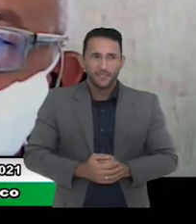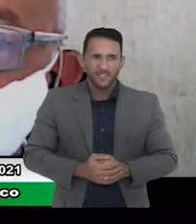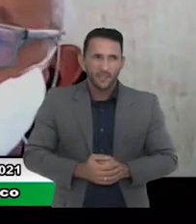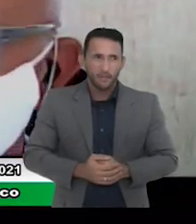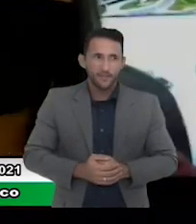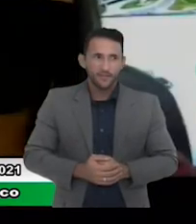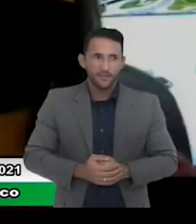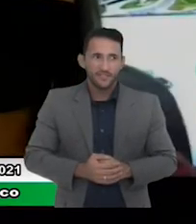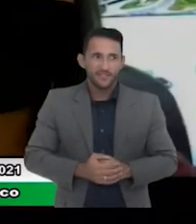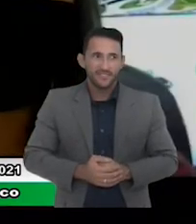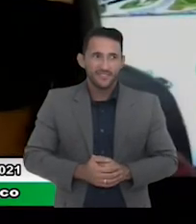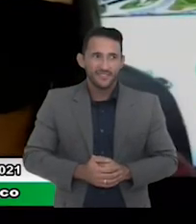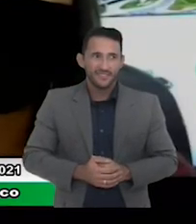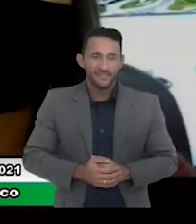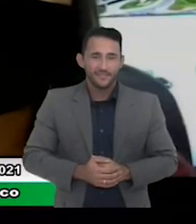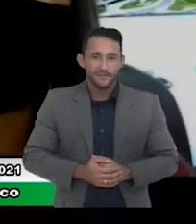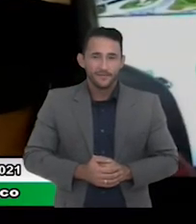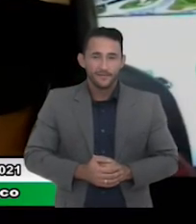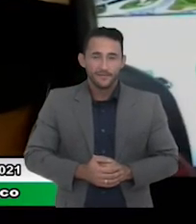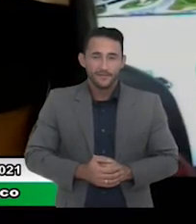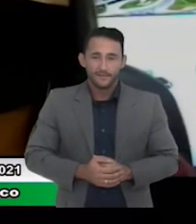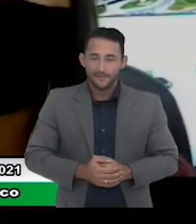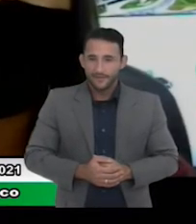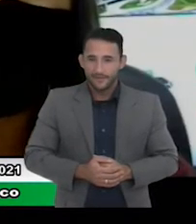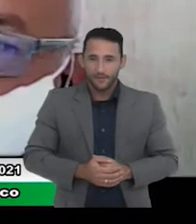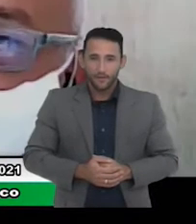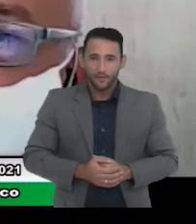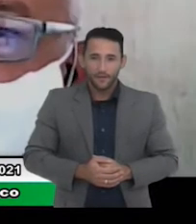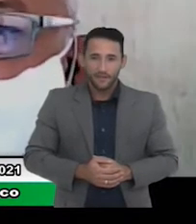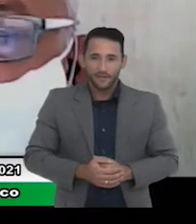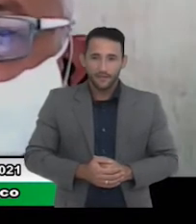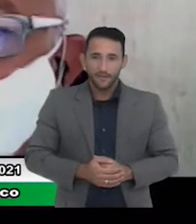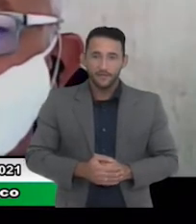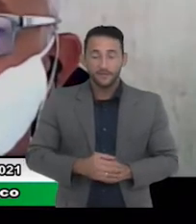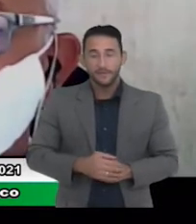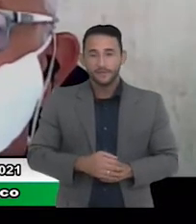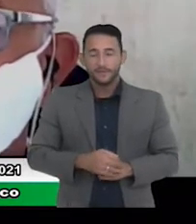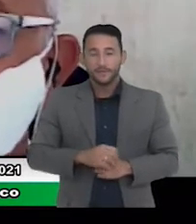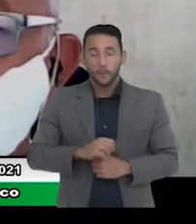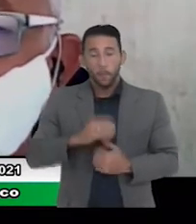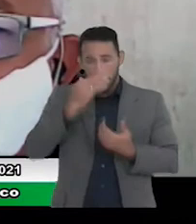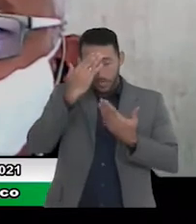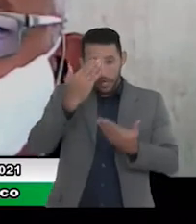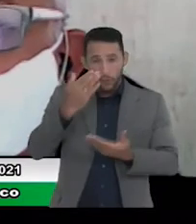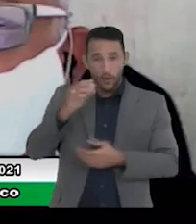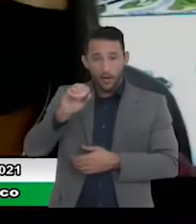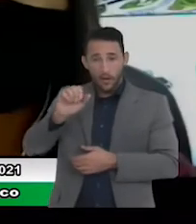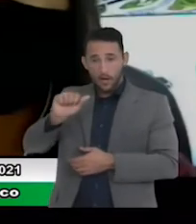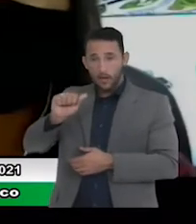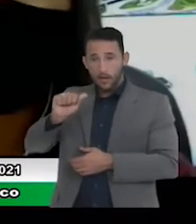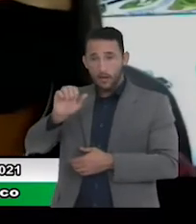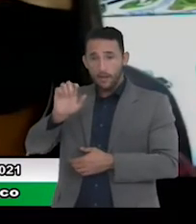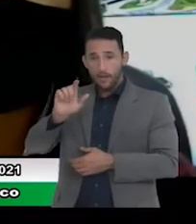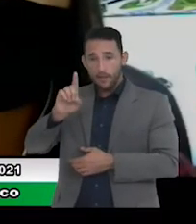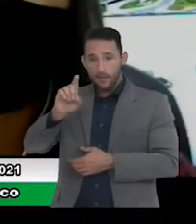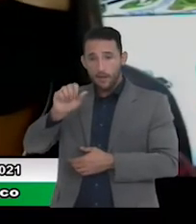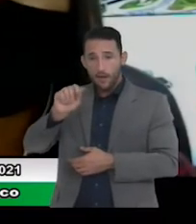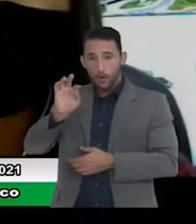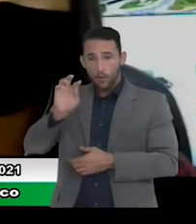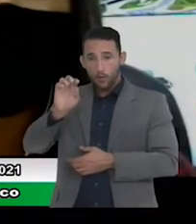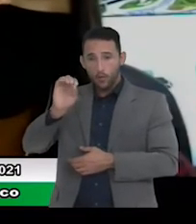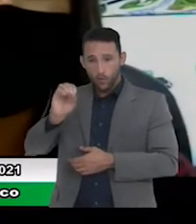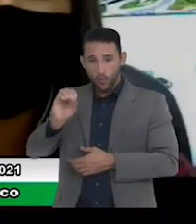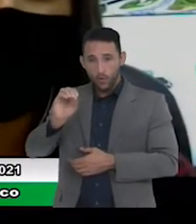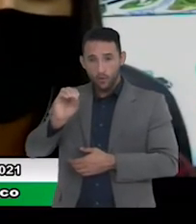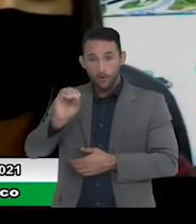muito obrigado excelentíssimo vereador Adalto Toton um querido obrigada a todos pelas considerações estamos muito